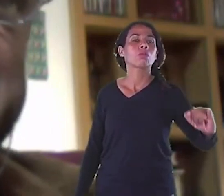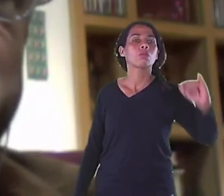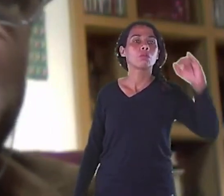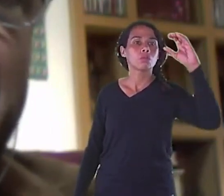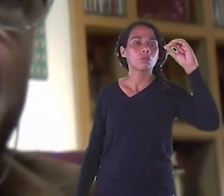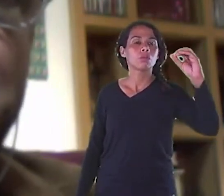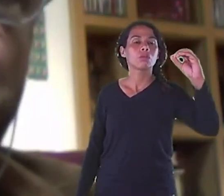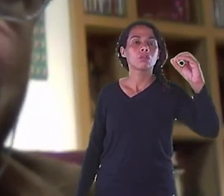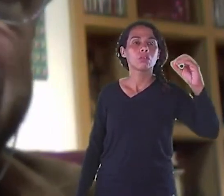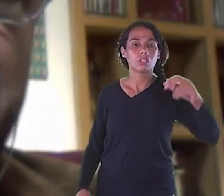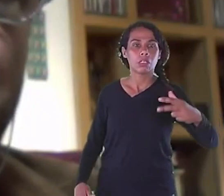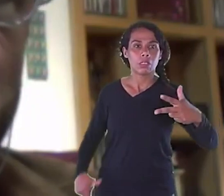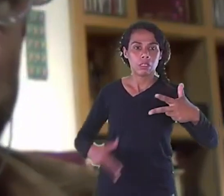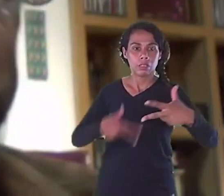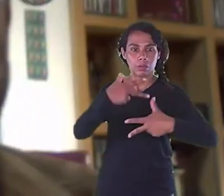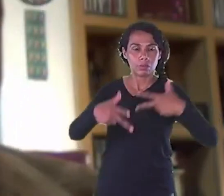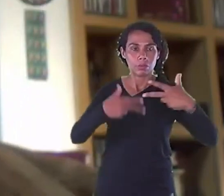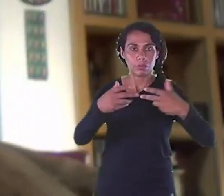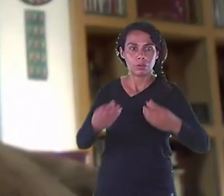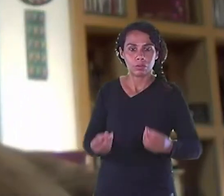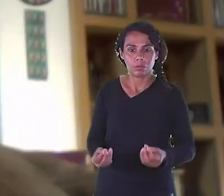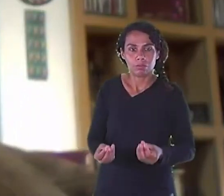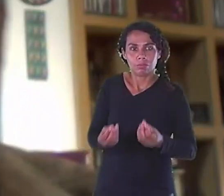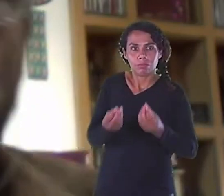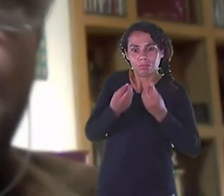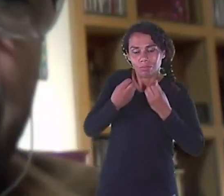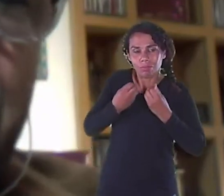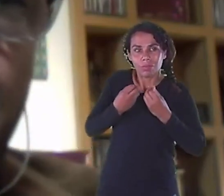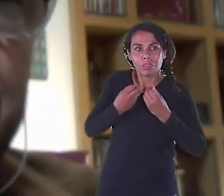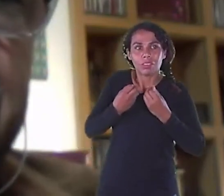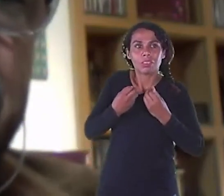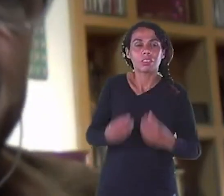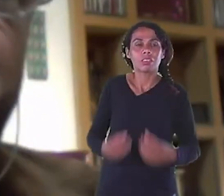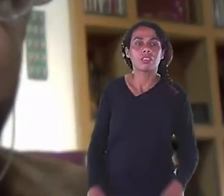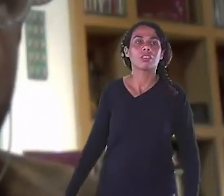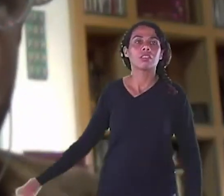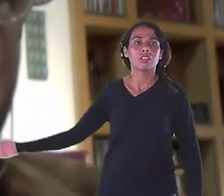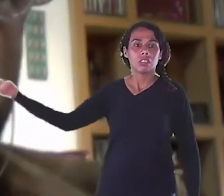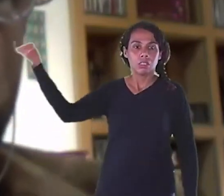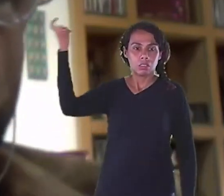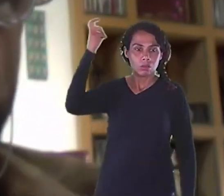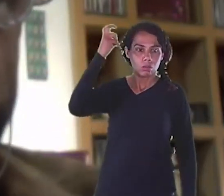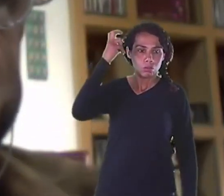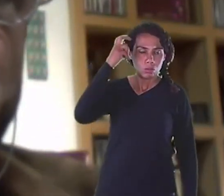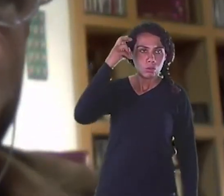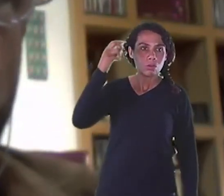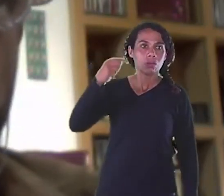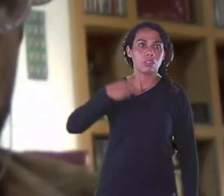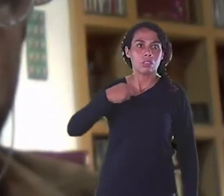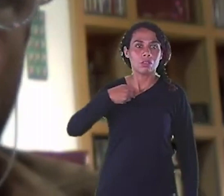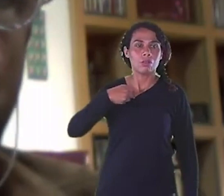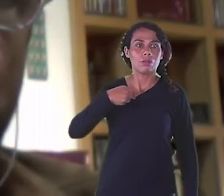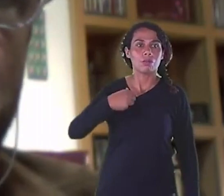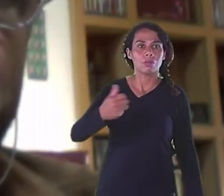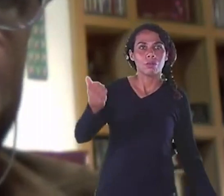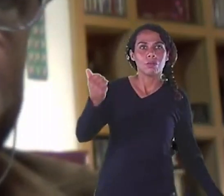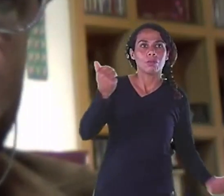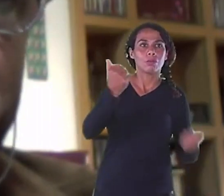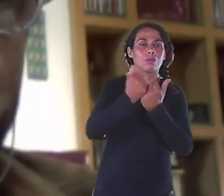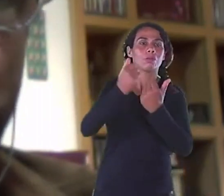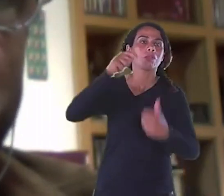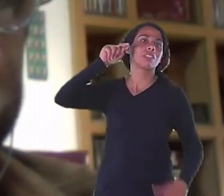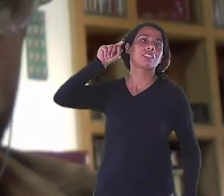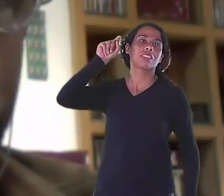Ciência Arte Educação Da Itália No exterior Ou seja Que levaram A mensagem Da cultura